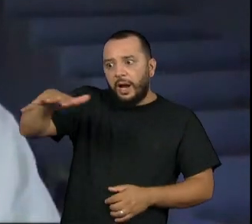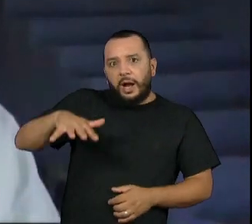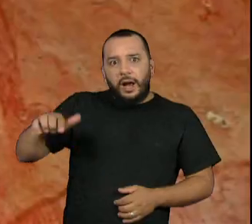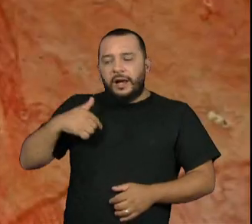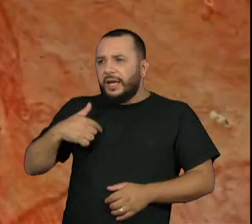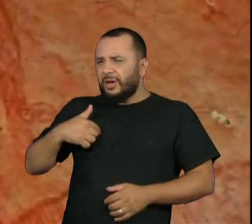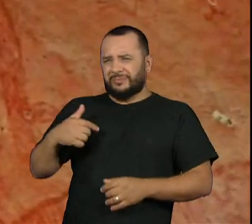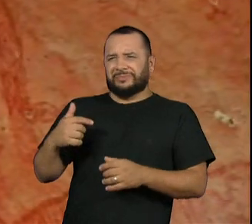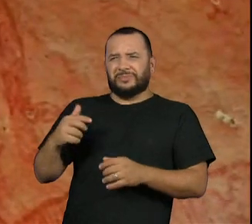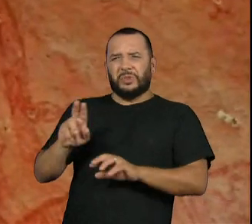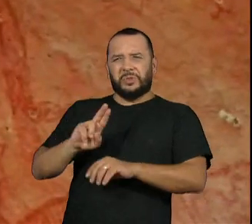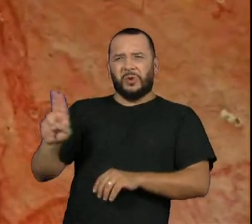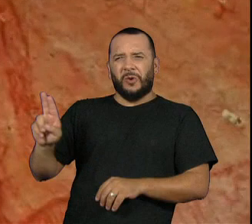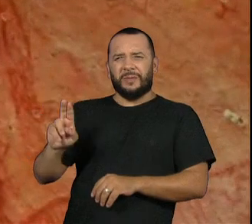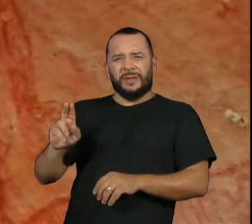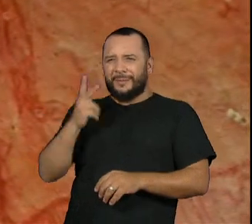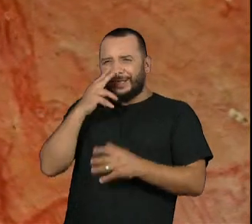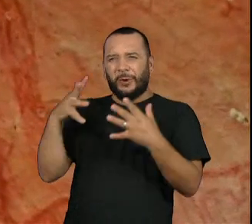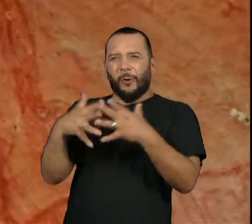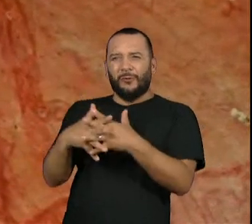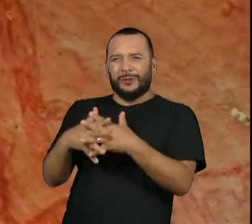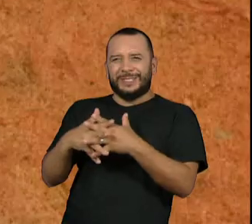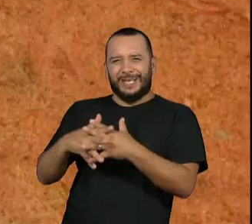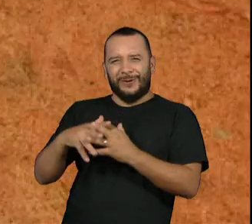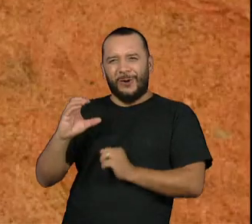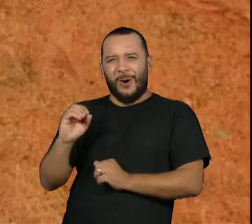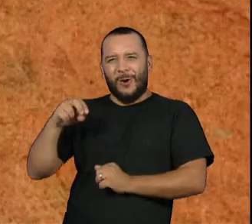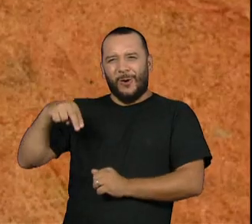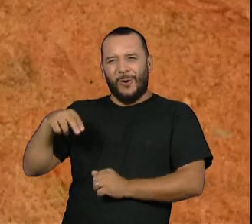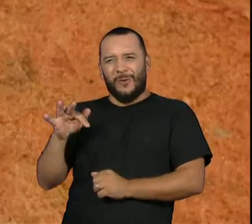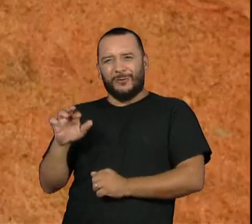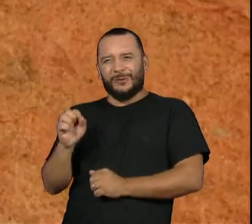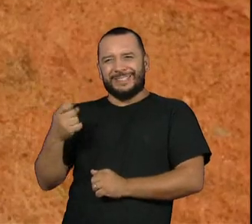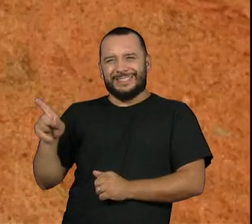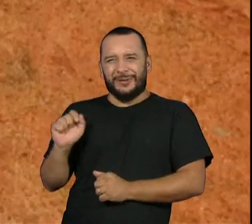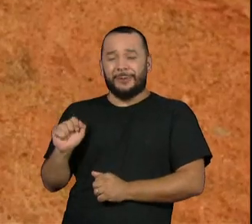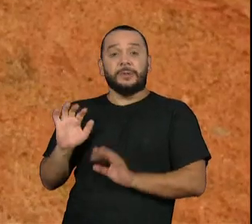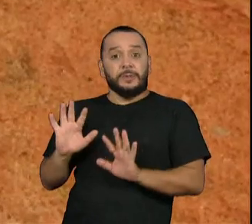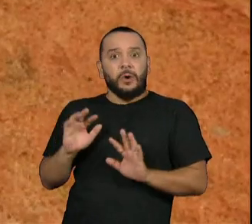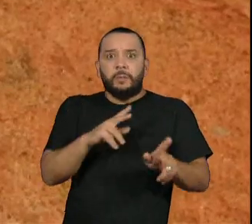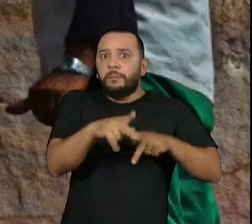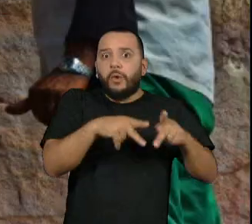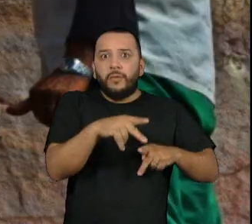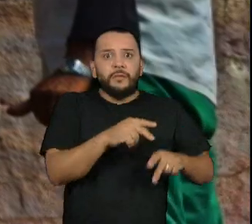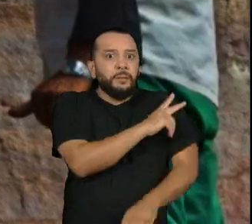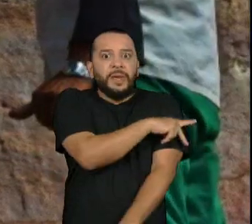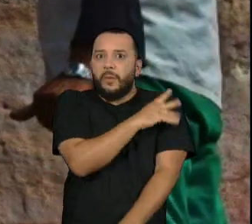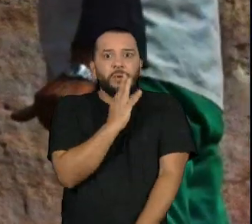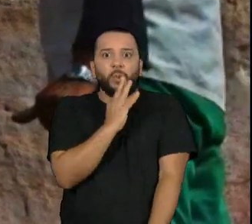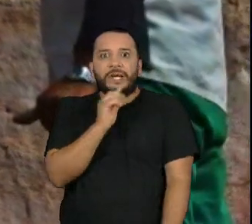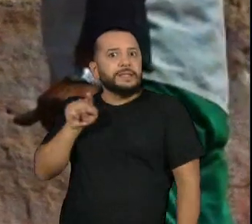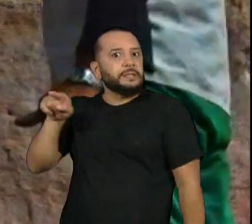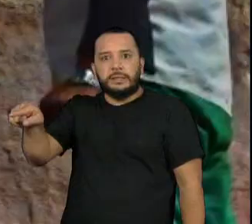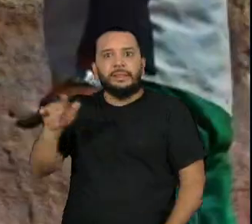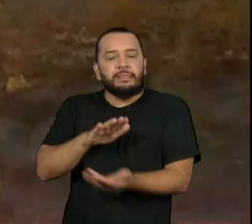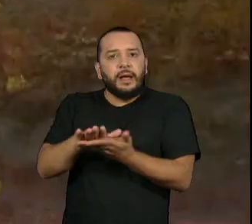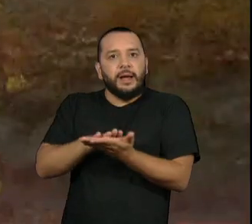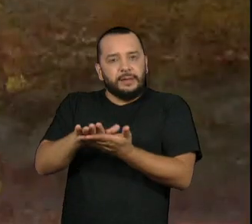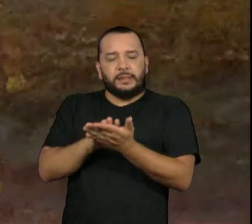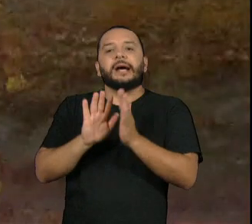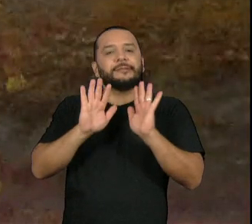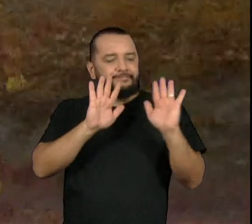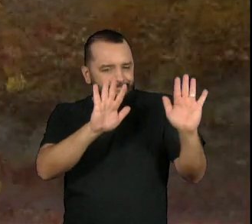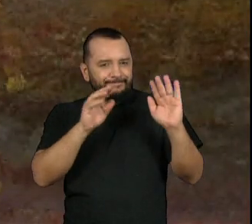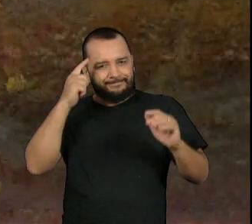aquele nome muito forte. E descobri rapidamente que nem o próprio piauiense conhecia aquela região. Começamos a